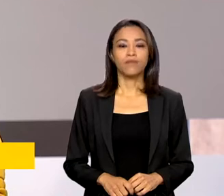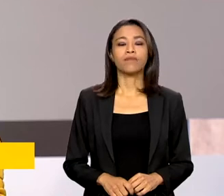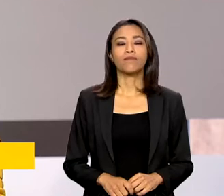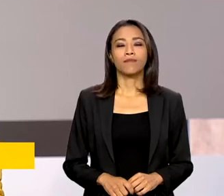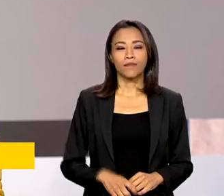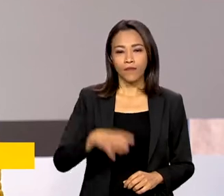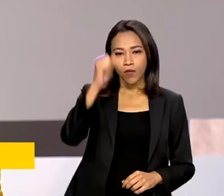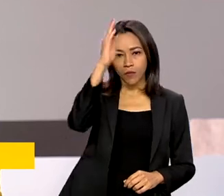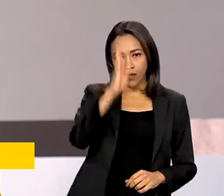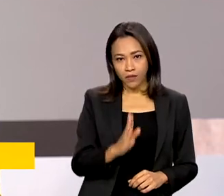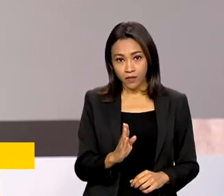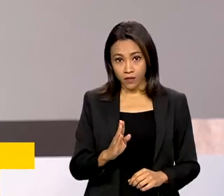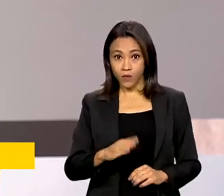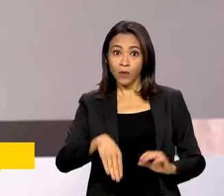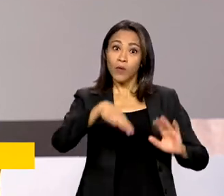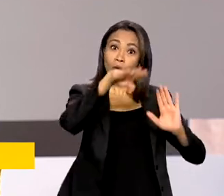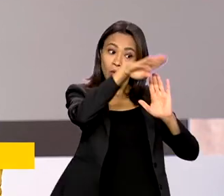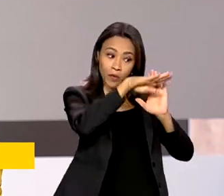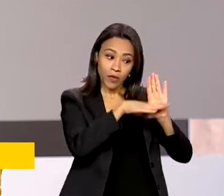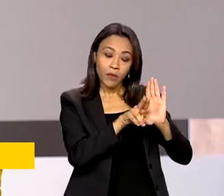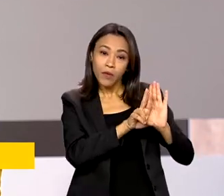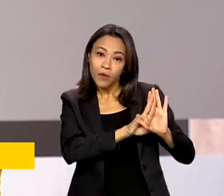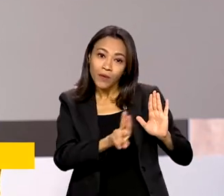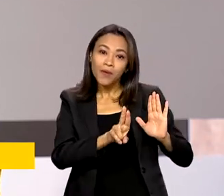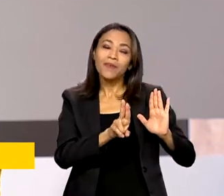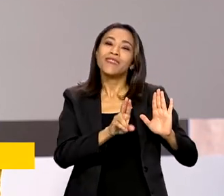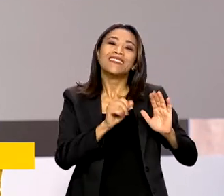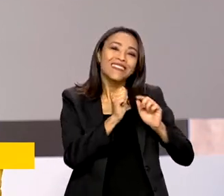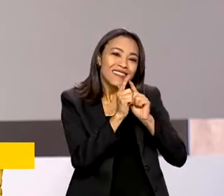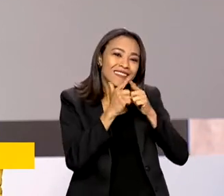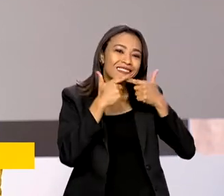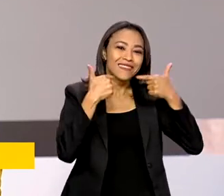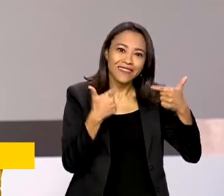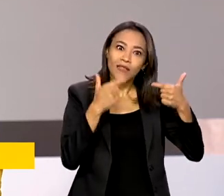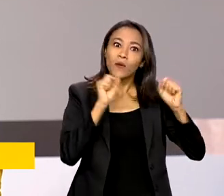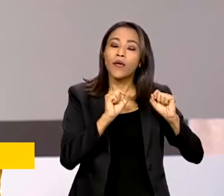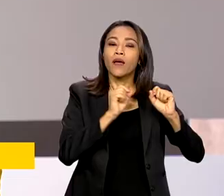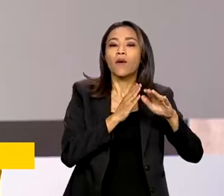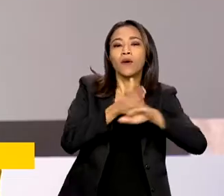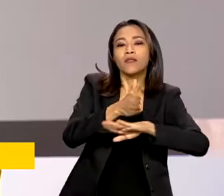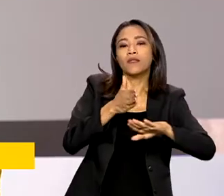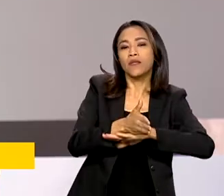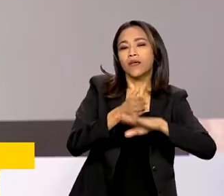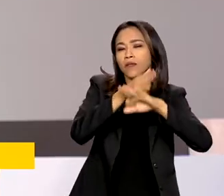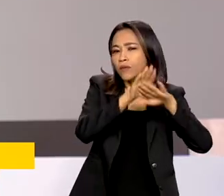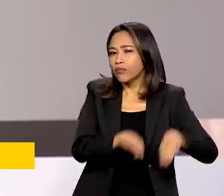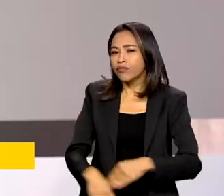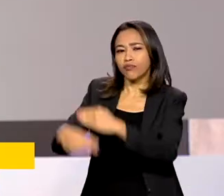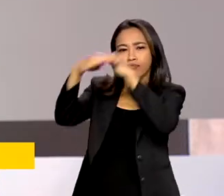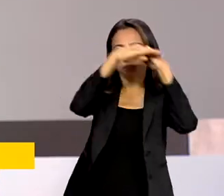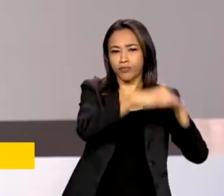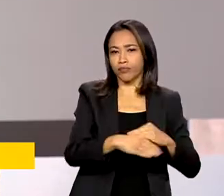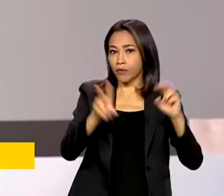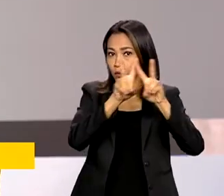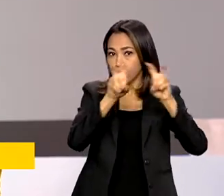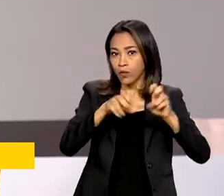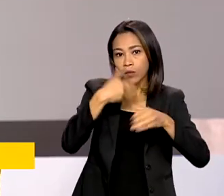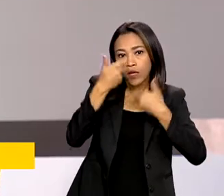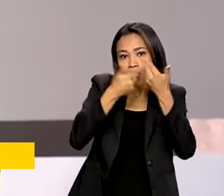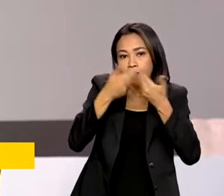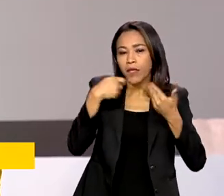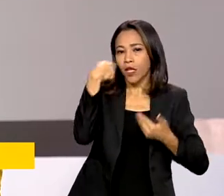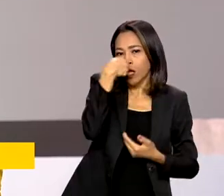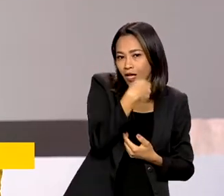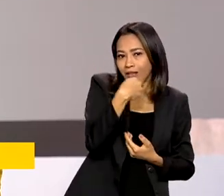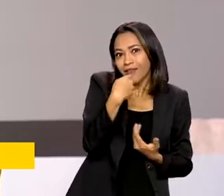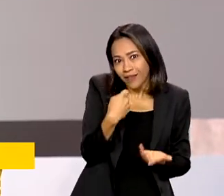O Brasil Sorridente está de volta para garantir acesso universal e contínuo aos serviços odontológicos. E o